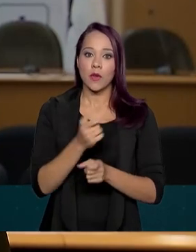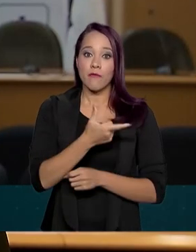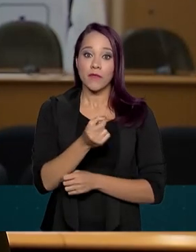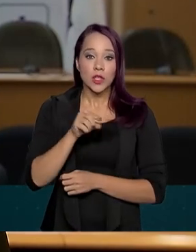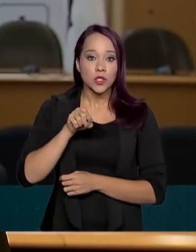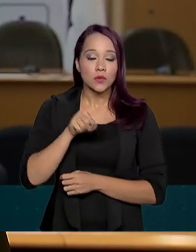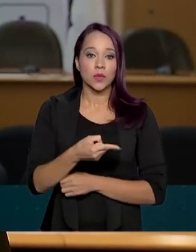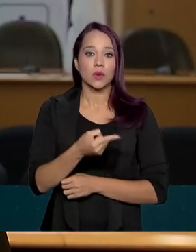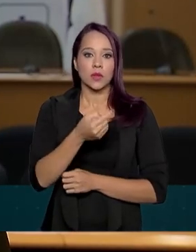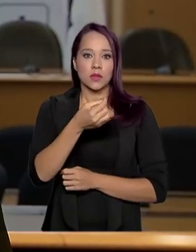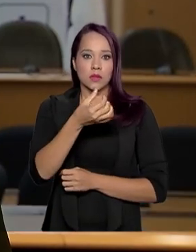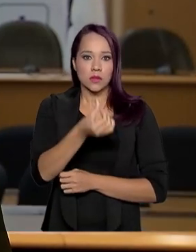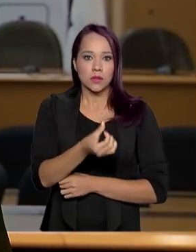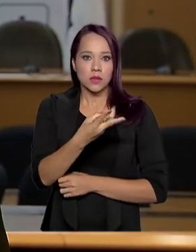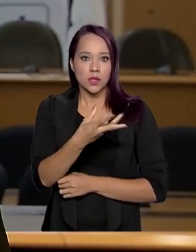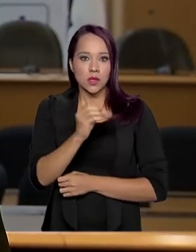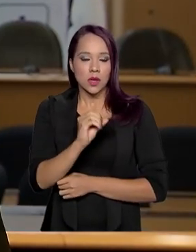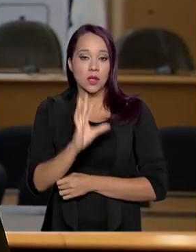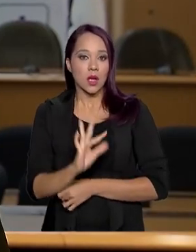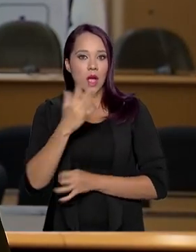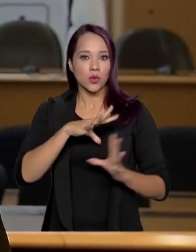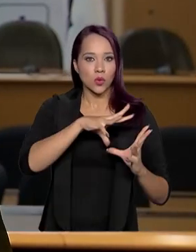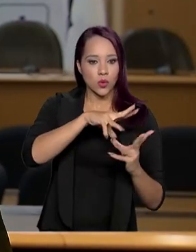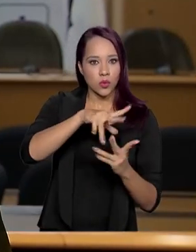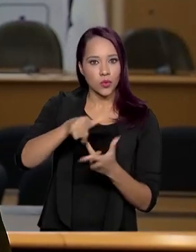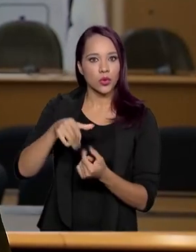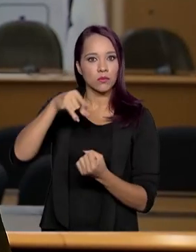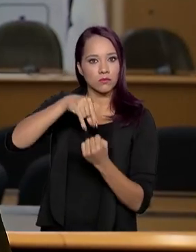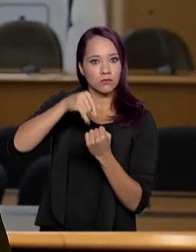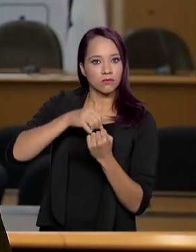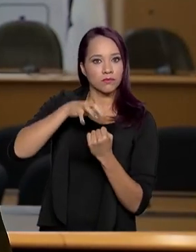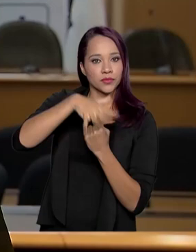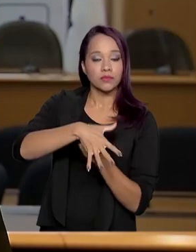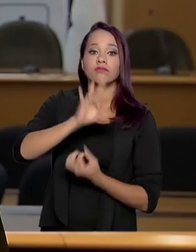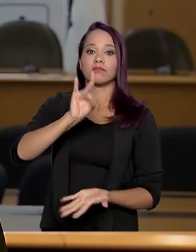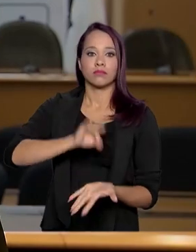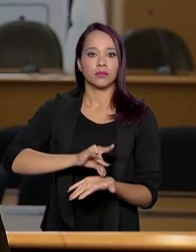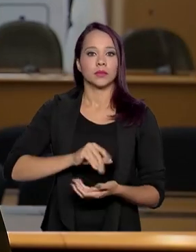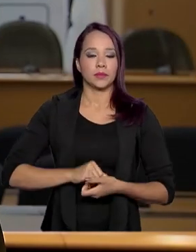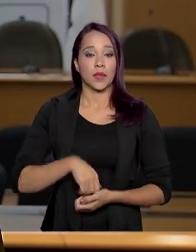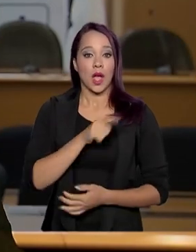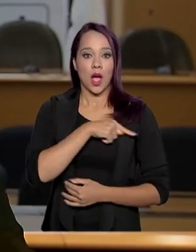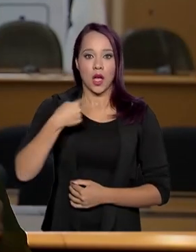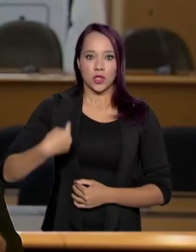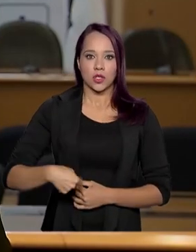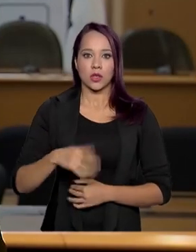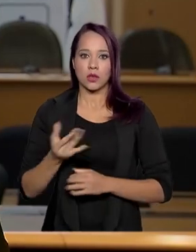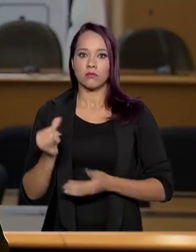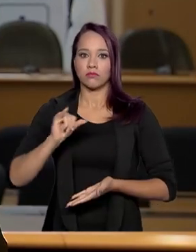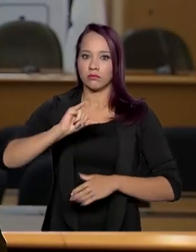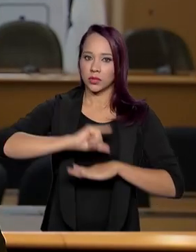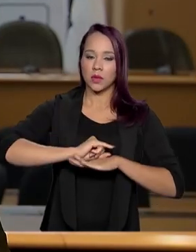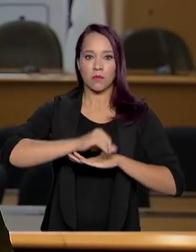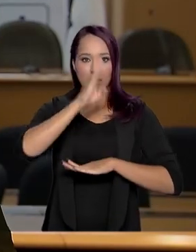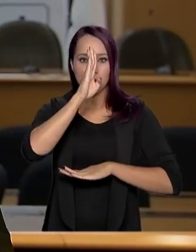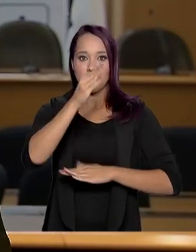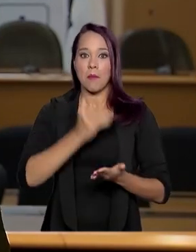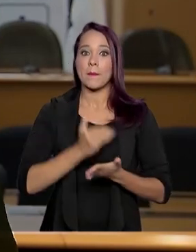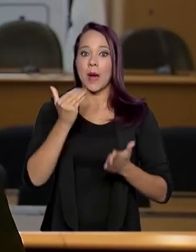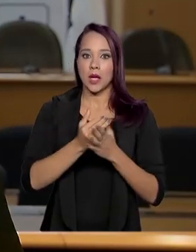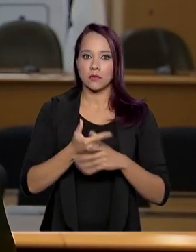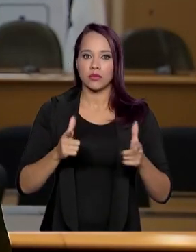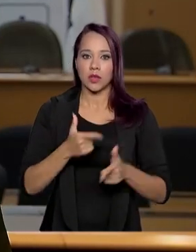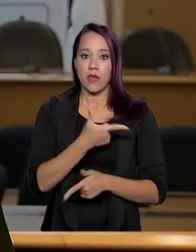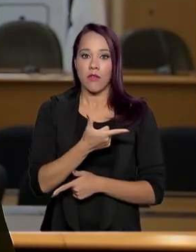.630 casos em todo o mundo de coronavírus, casos confirmados. A China concentra a grande maioria desses casos com